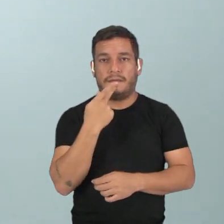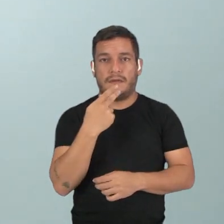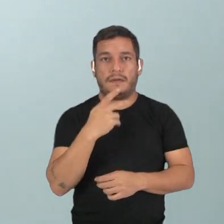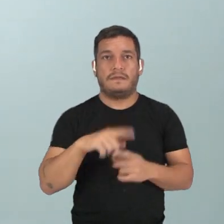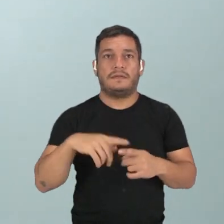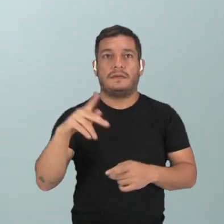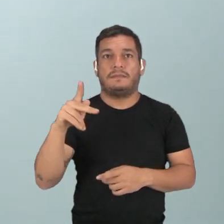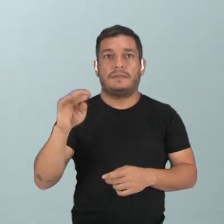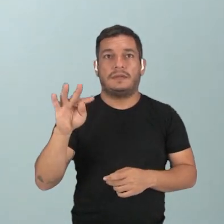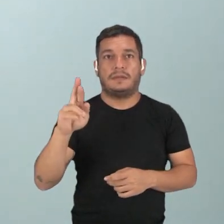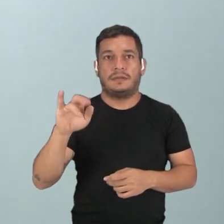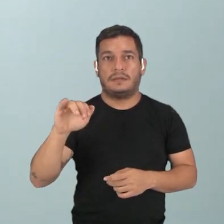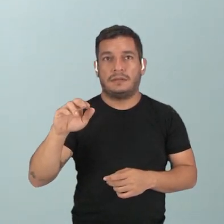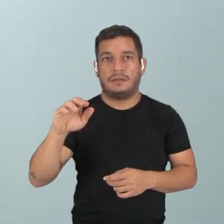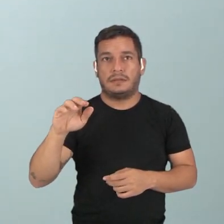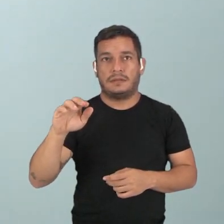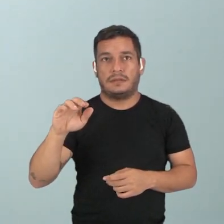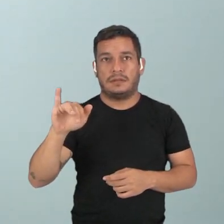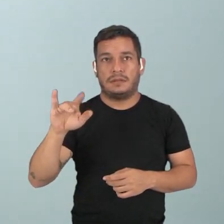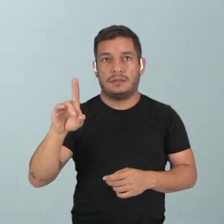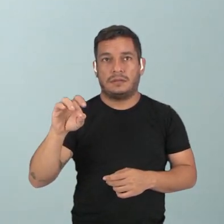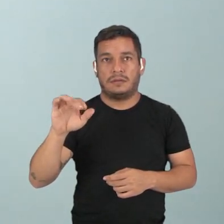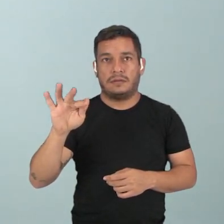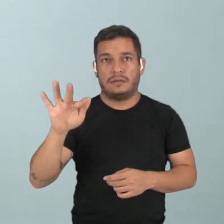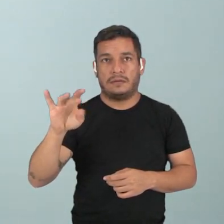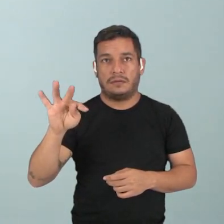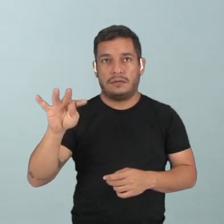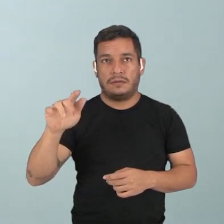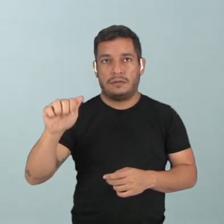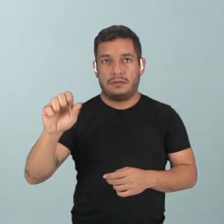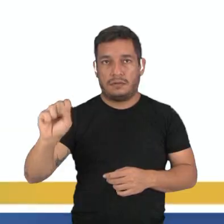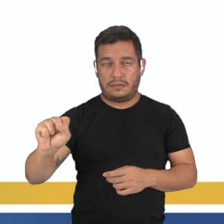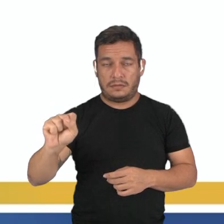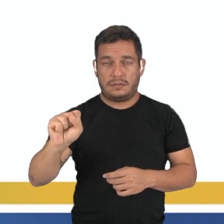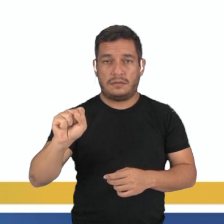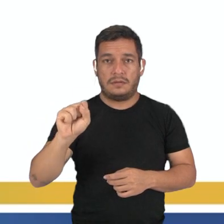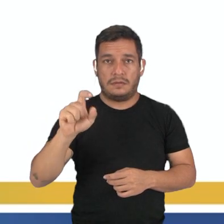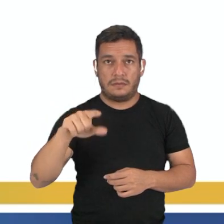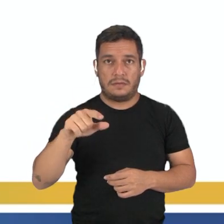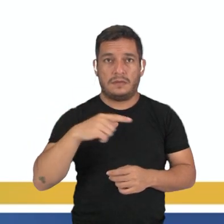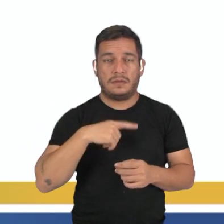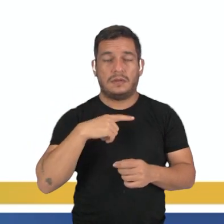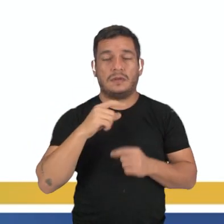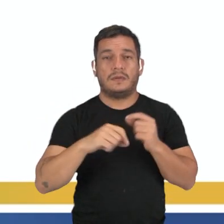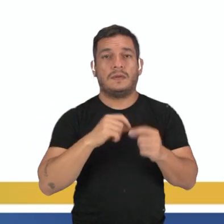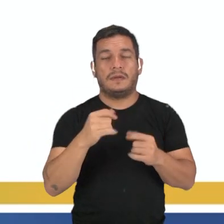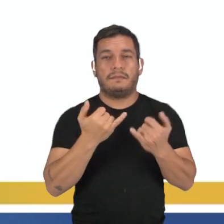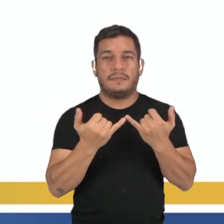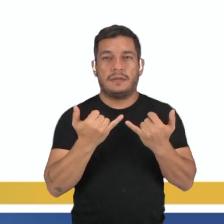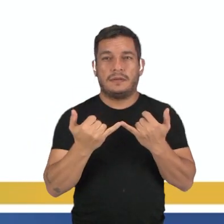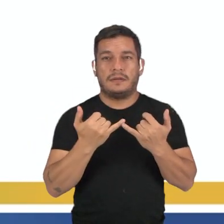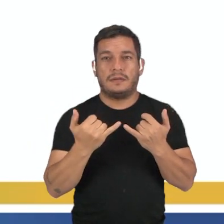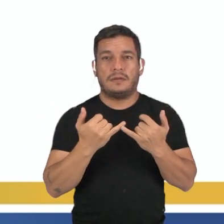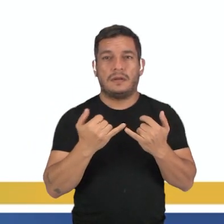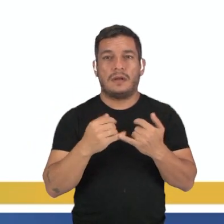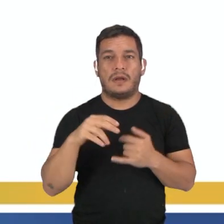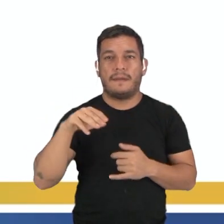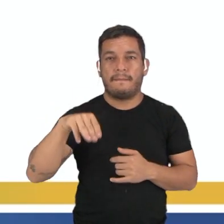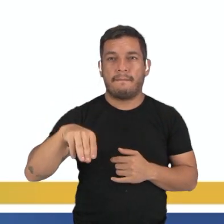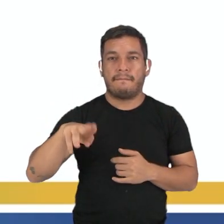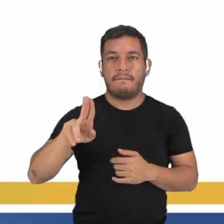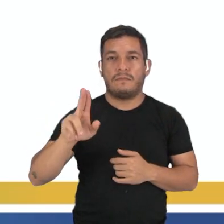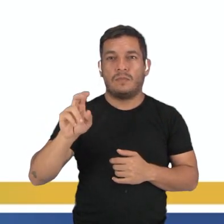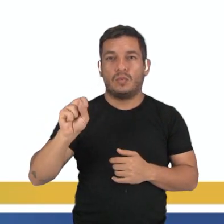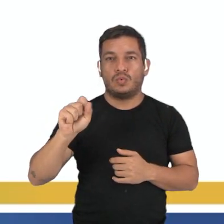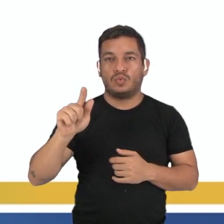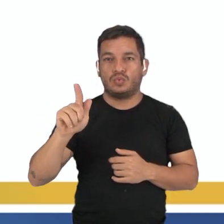das pteridófitas, ou das licopódnias, são aquelas pteridófitas que têm um aspecto muito semelhante aos músculos, né, não vão